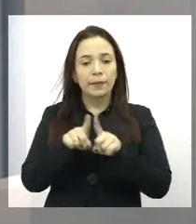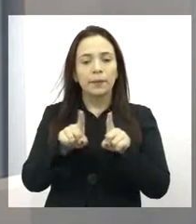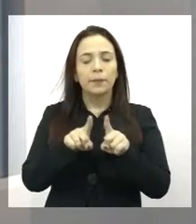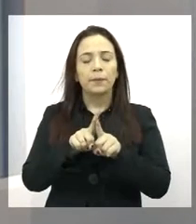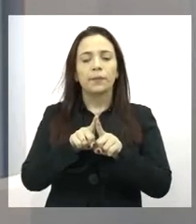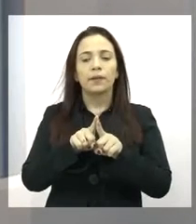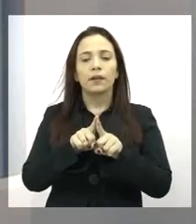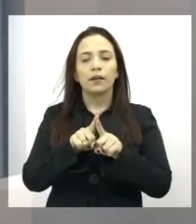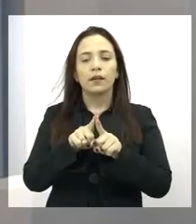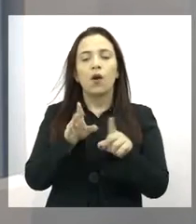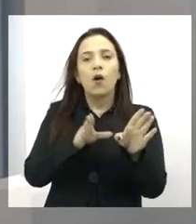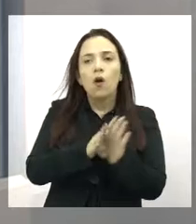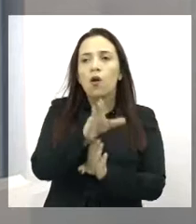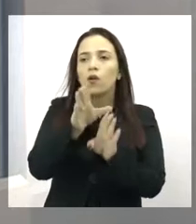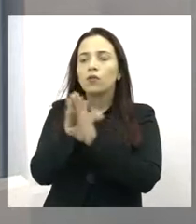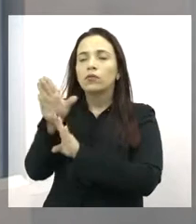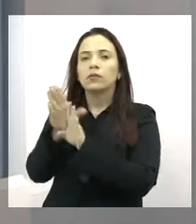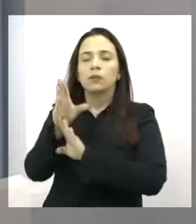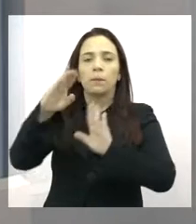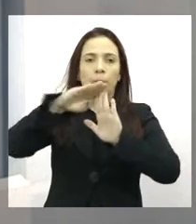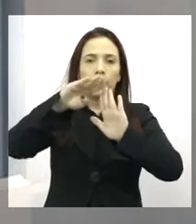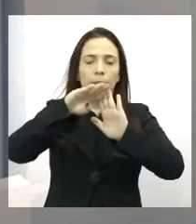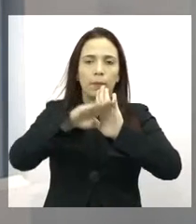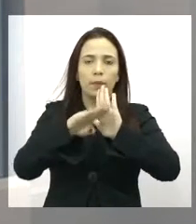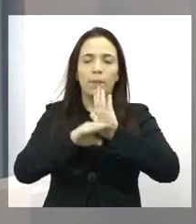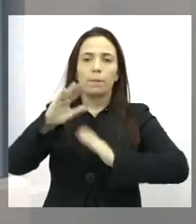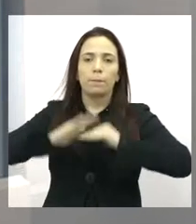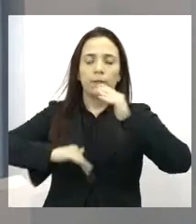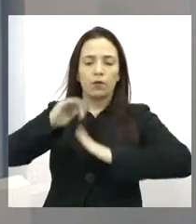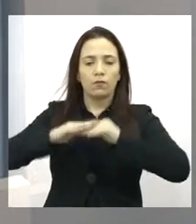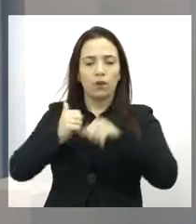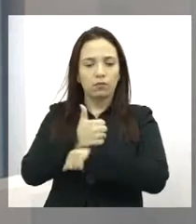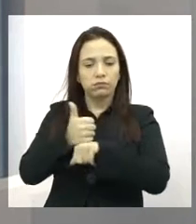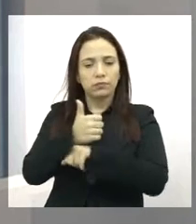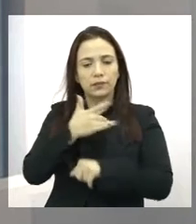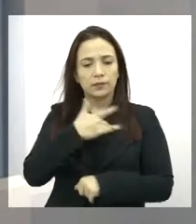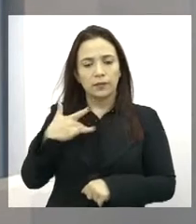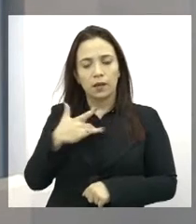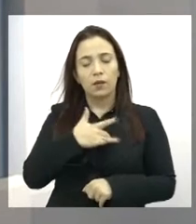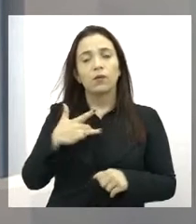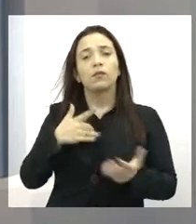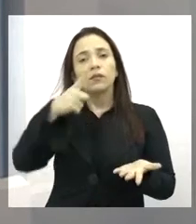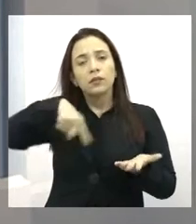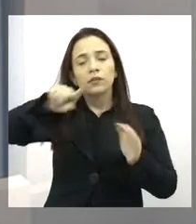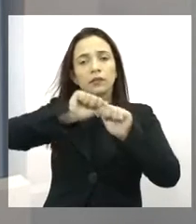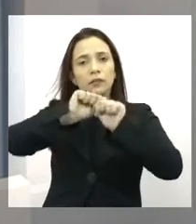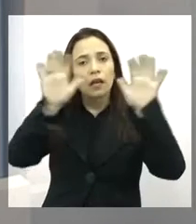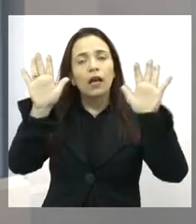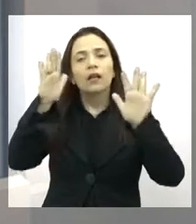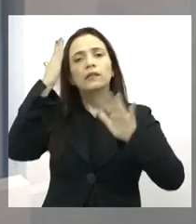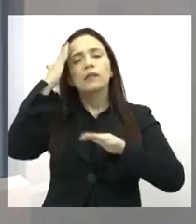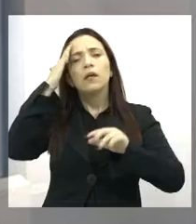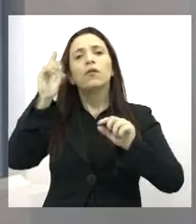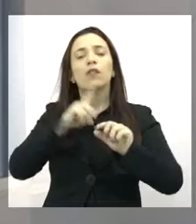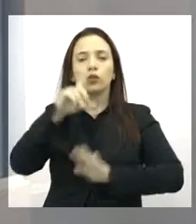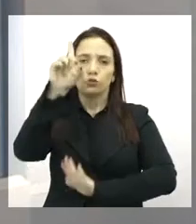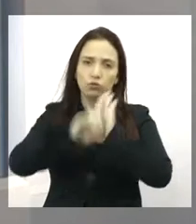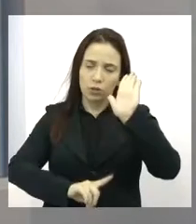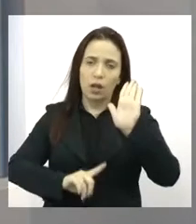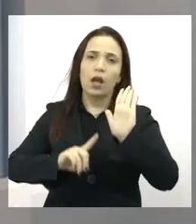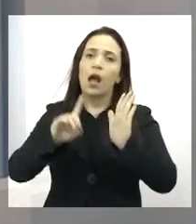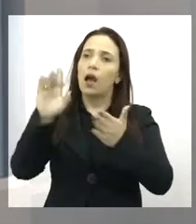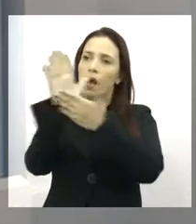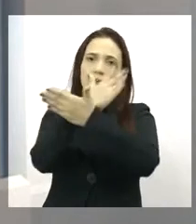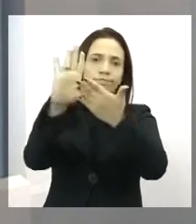série de recomendações para os profissionais da saúde e esclarecendo também as mulheres sobre os seus direitos que